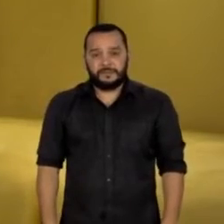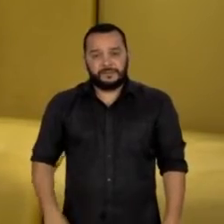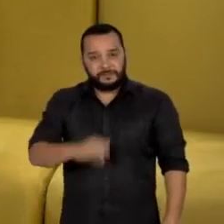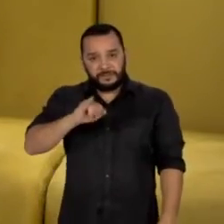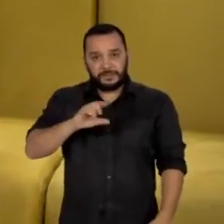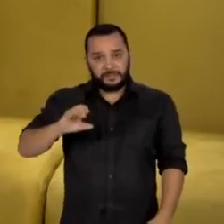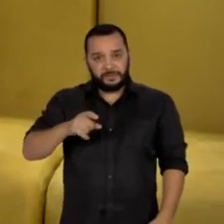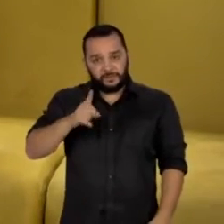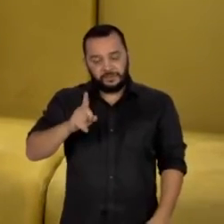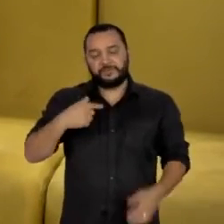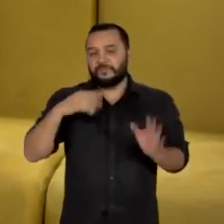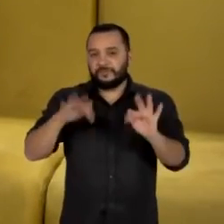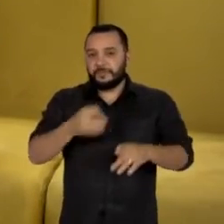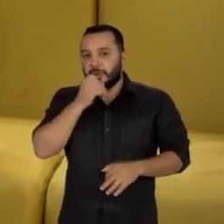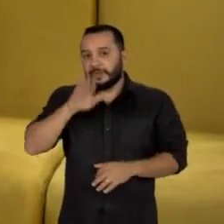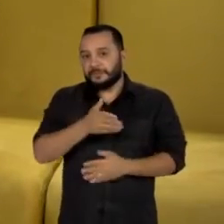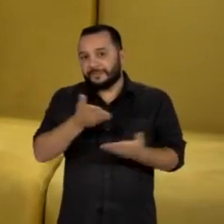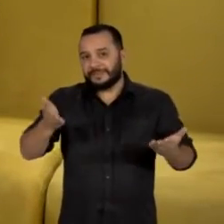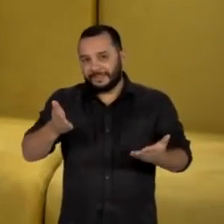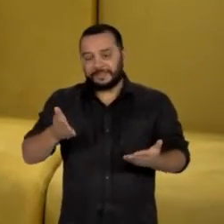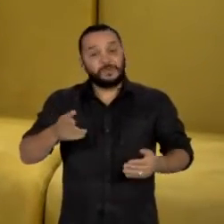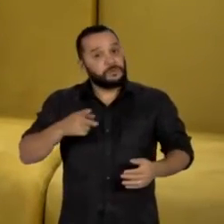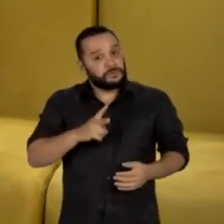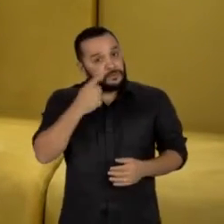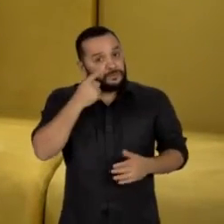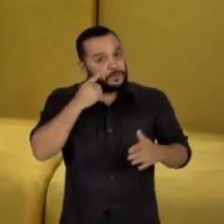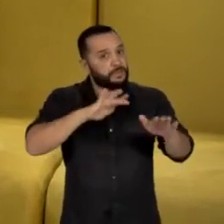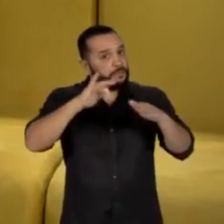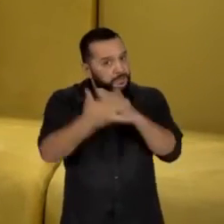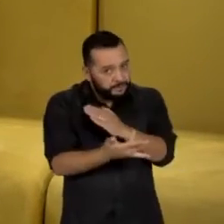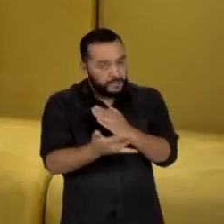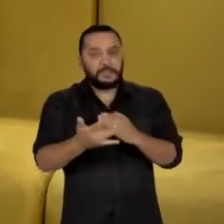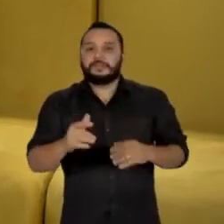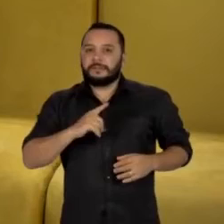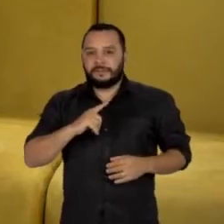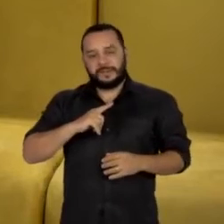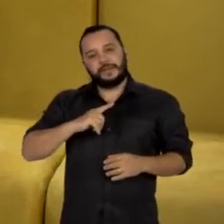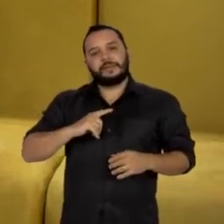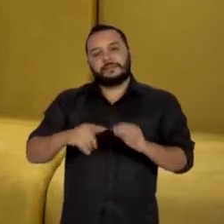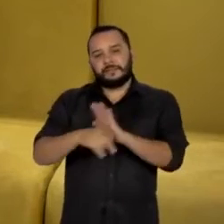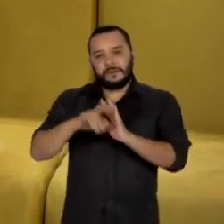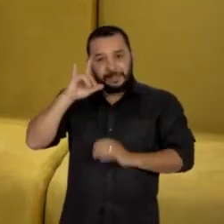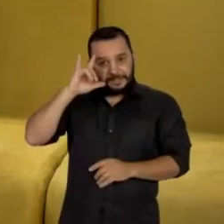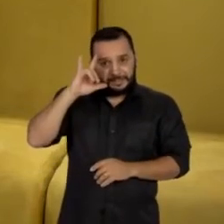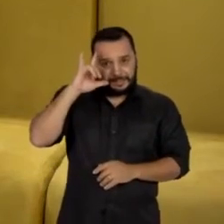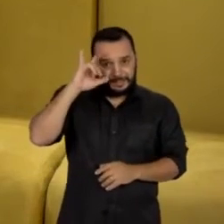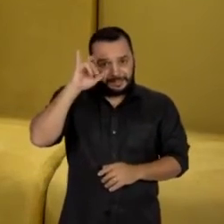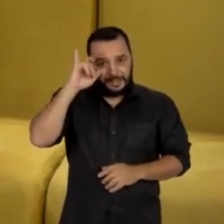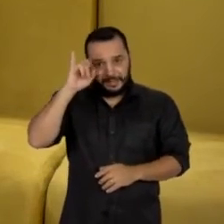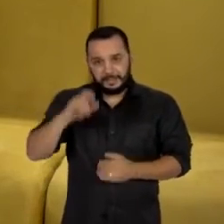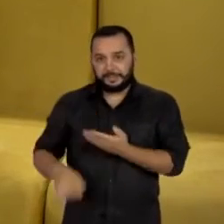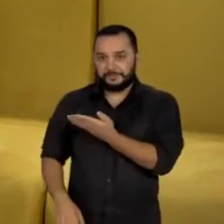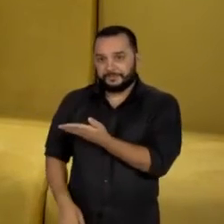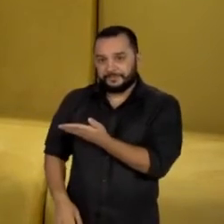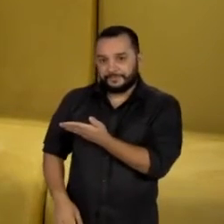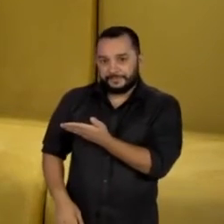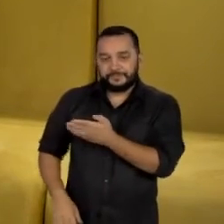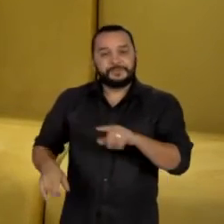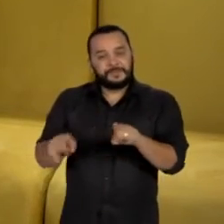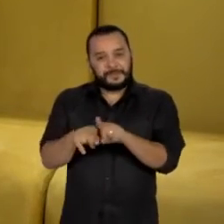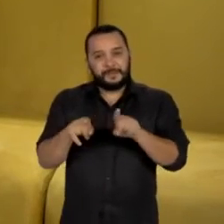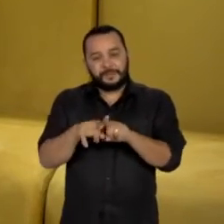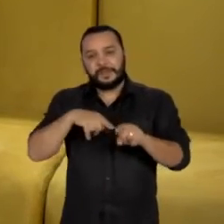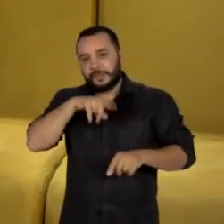JC1 termina aqui, uma ótima tarde para você. Continue nos acompanhando nas redes sociais, no Instagram, arroba Jornalismo TV Cultura, no Twitter,